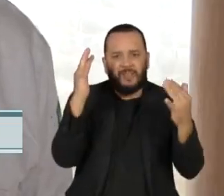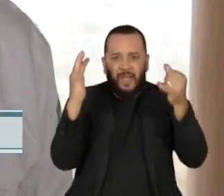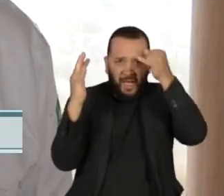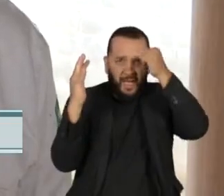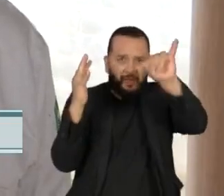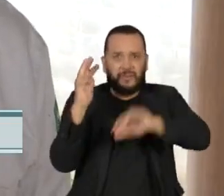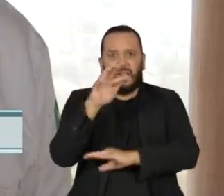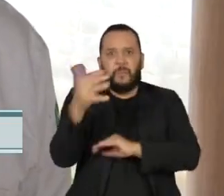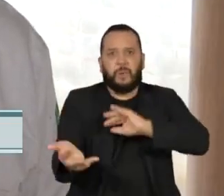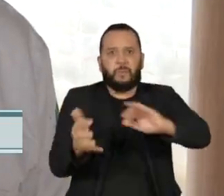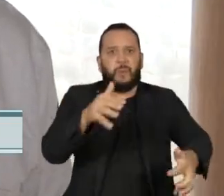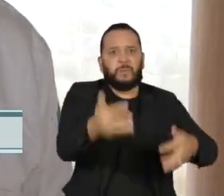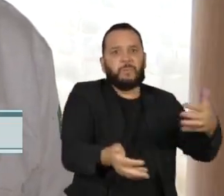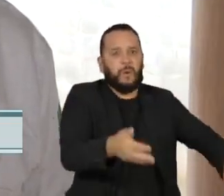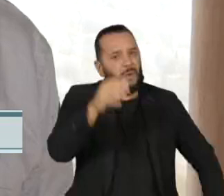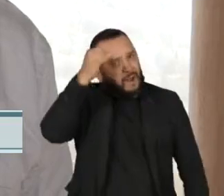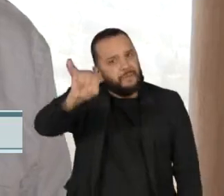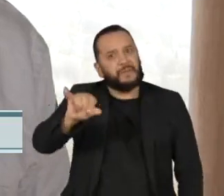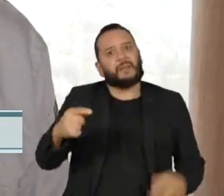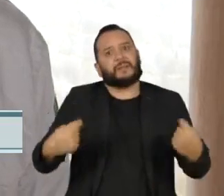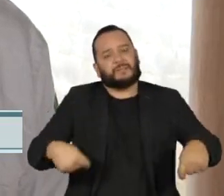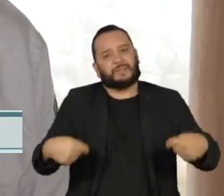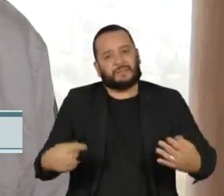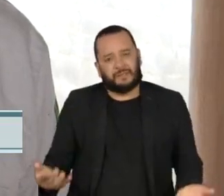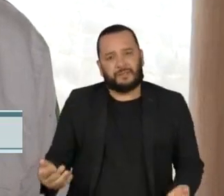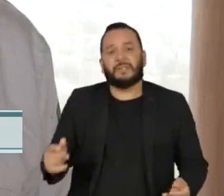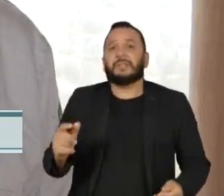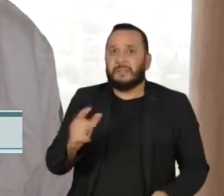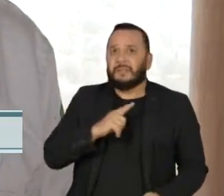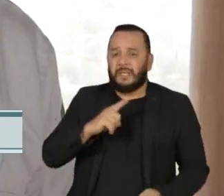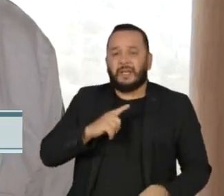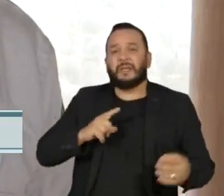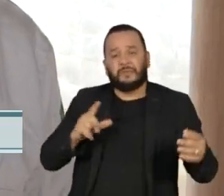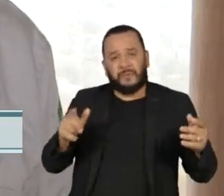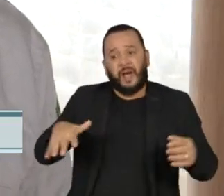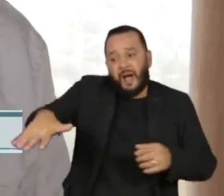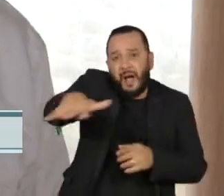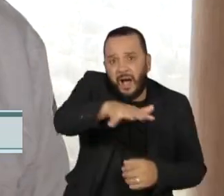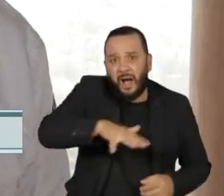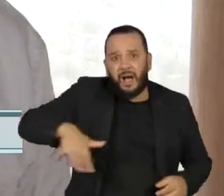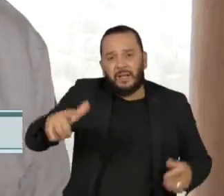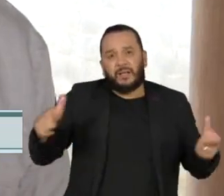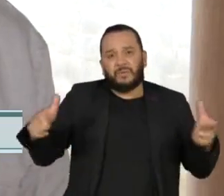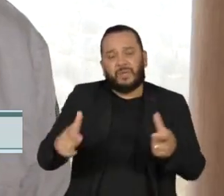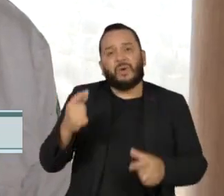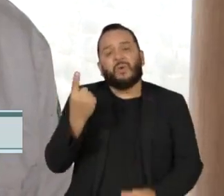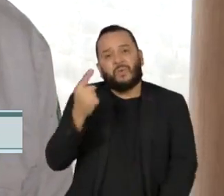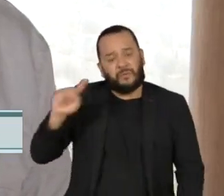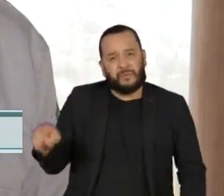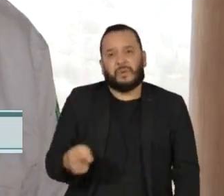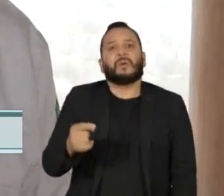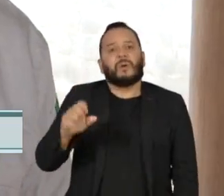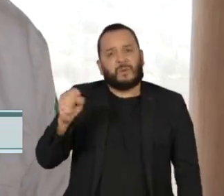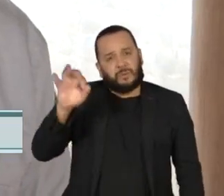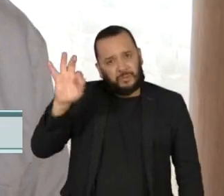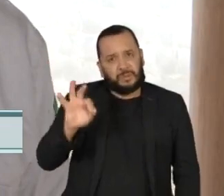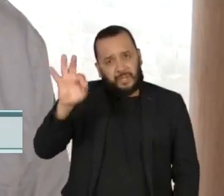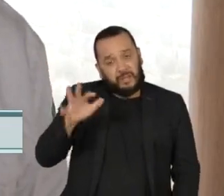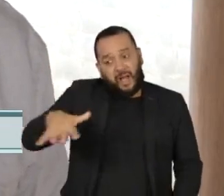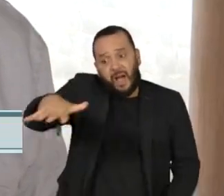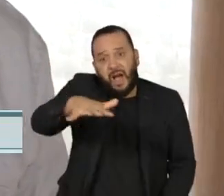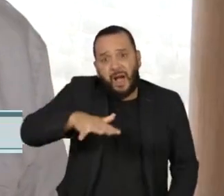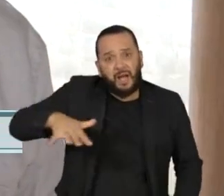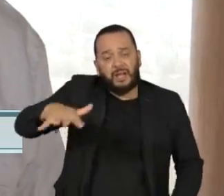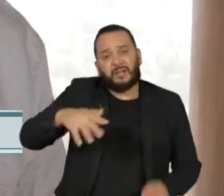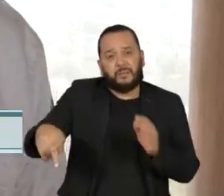observou nos últimos quatro anos que houve uma redução de 1,8% da área que as onças pintadas ocupam na Amazônia. Isso